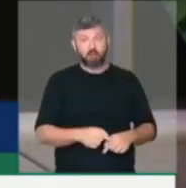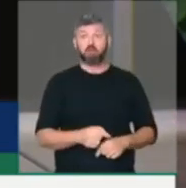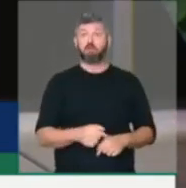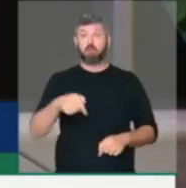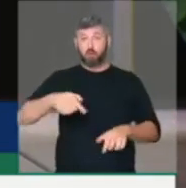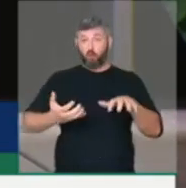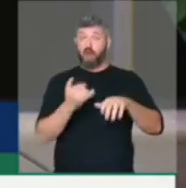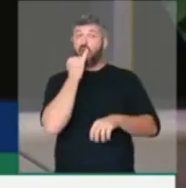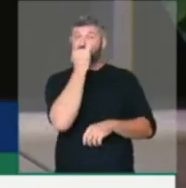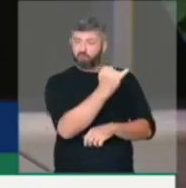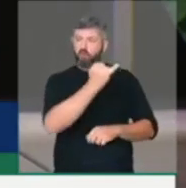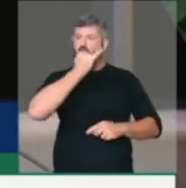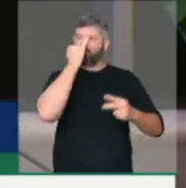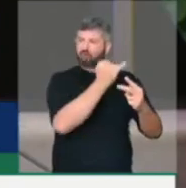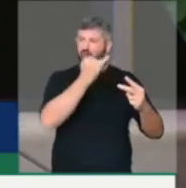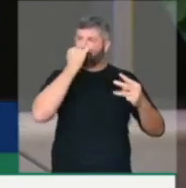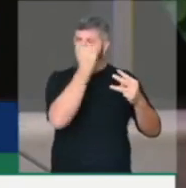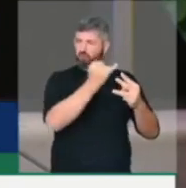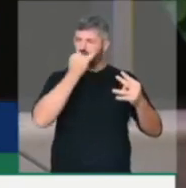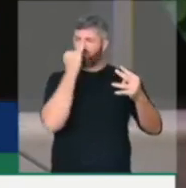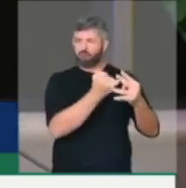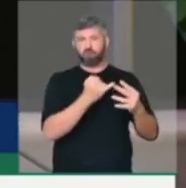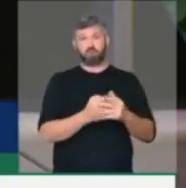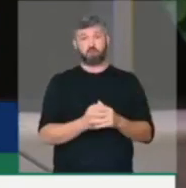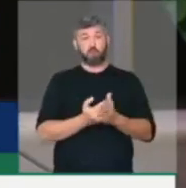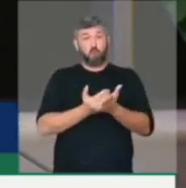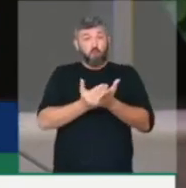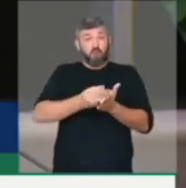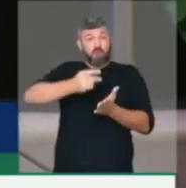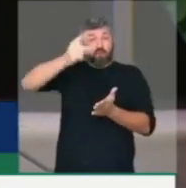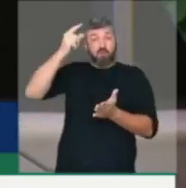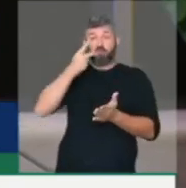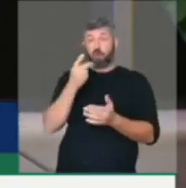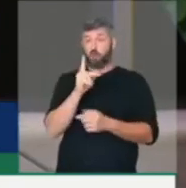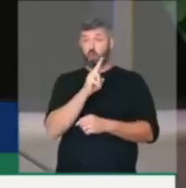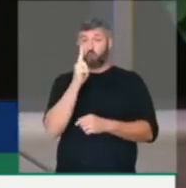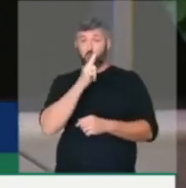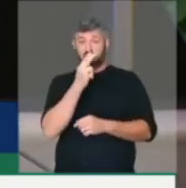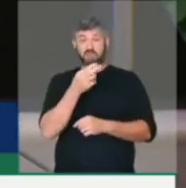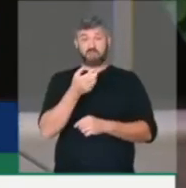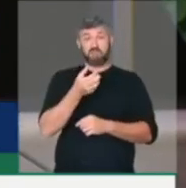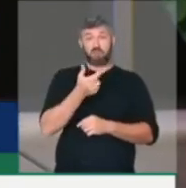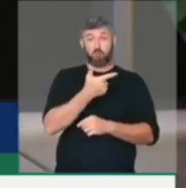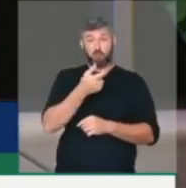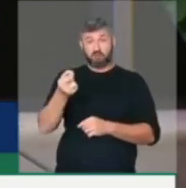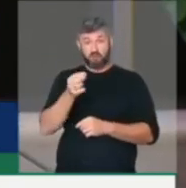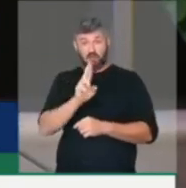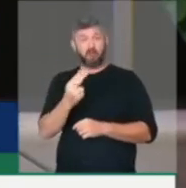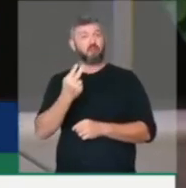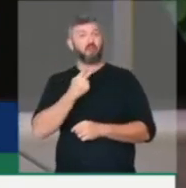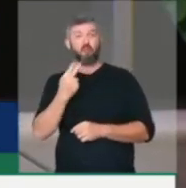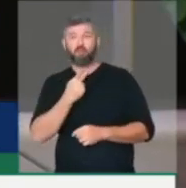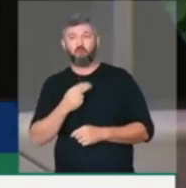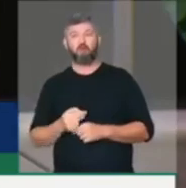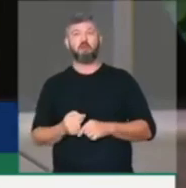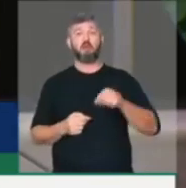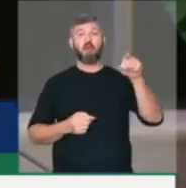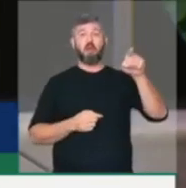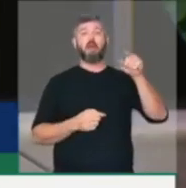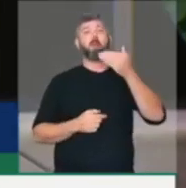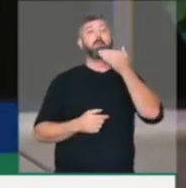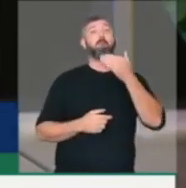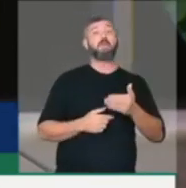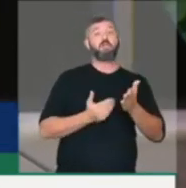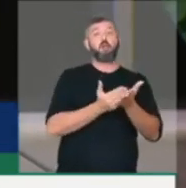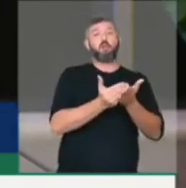parlamento. Esse parlamento disse, desde o início, que o auxílio emergencial não poderia ser de 200 reais, como ele mandou para cá no primeiro ano a